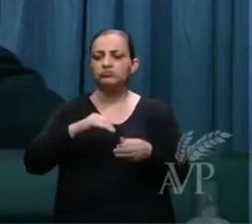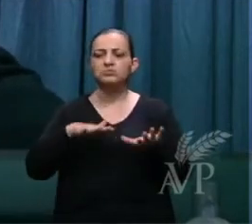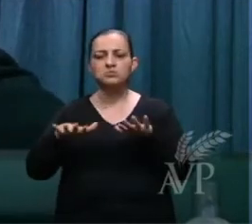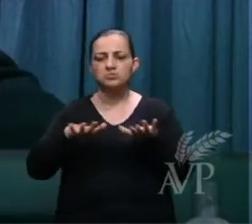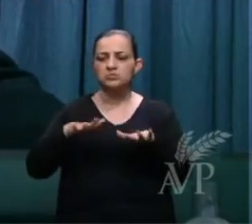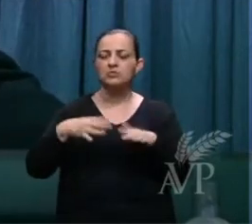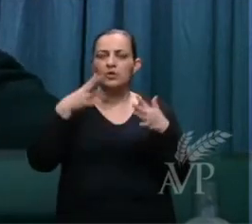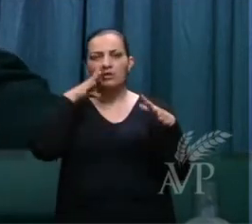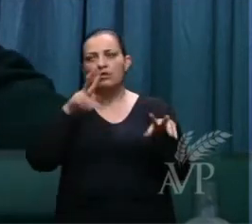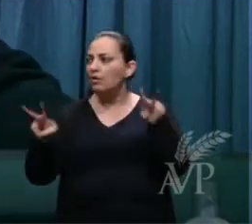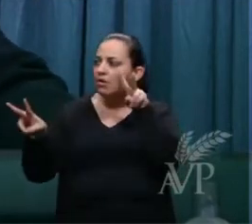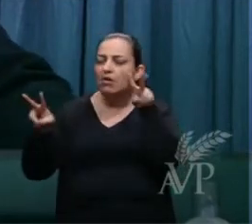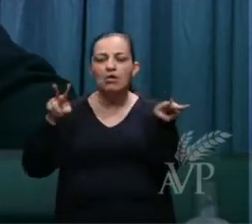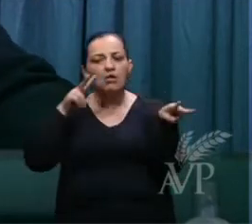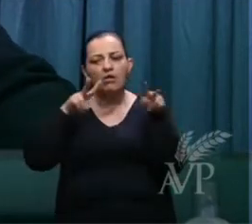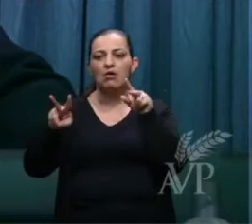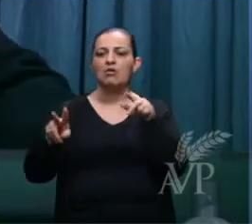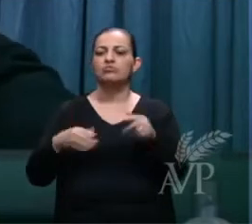se desviam.